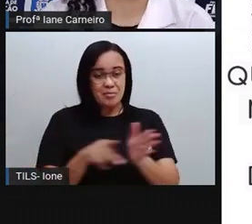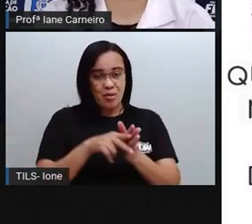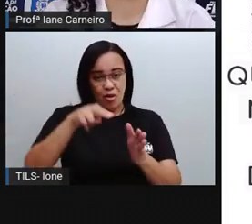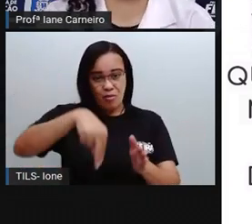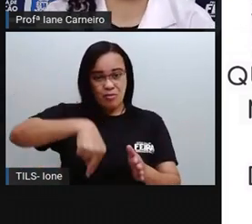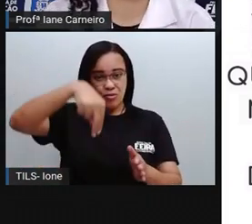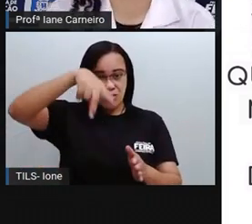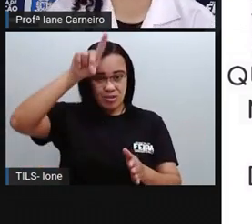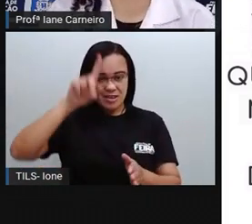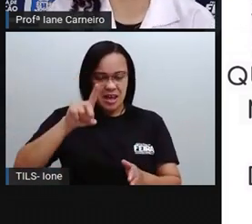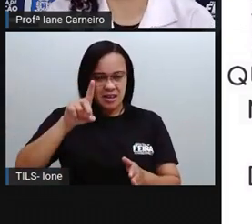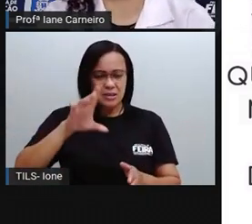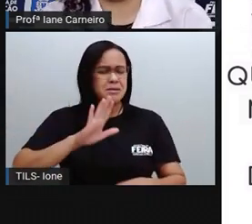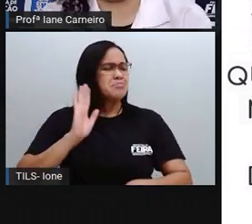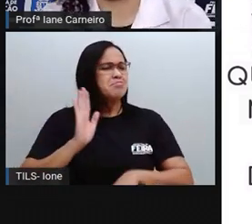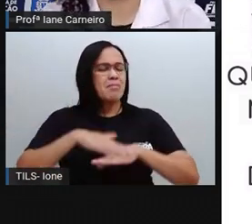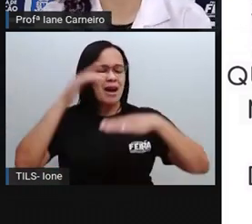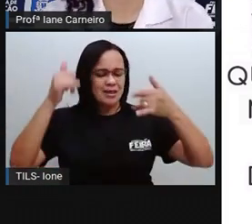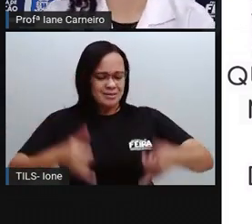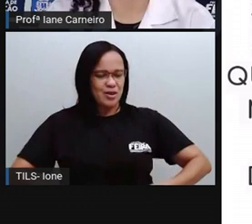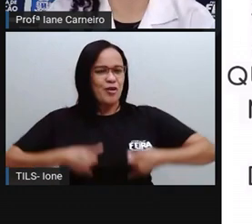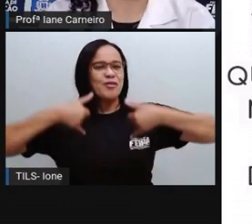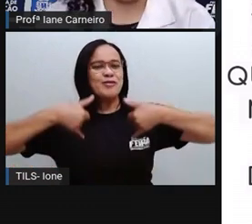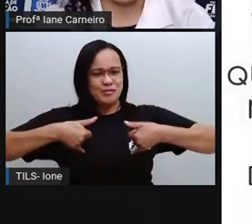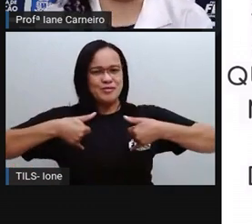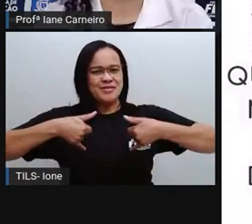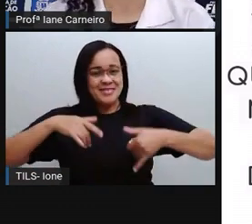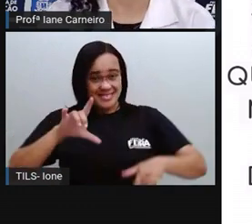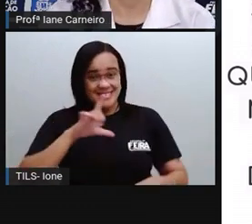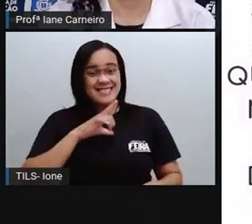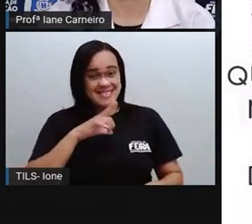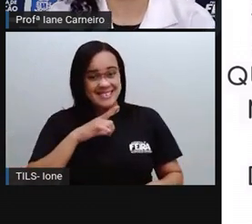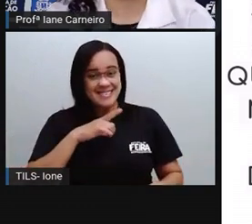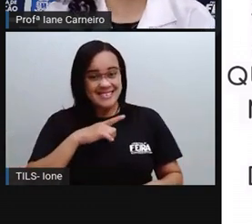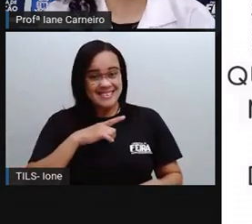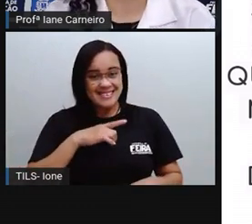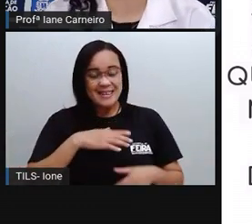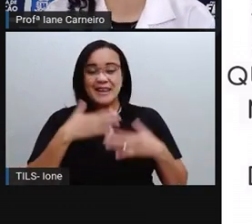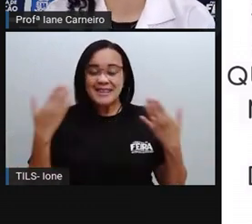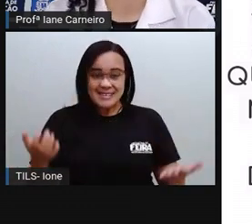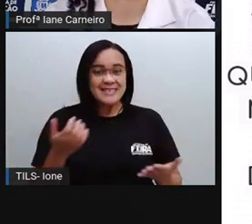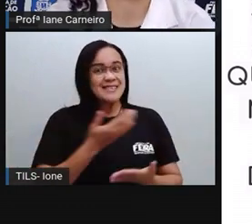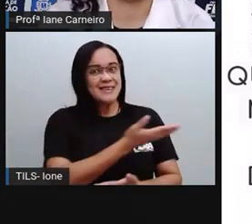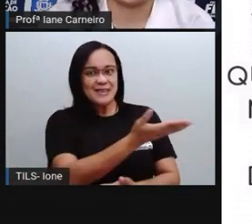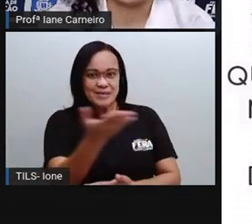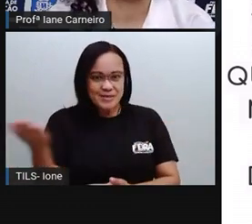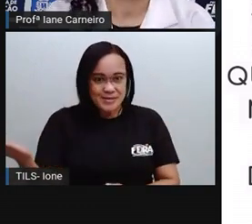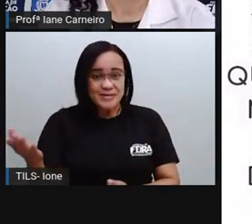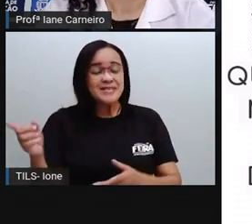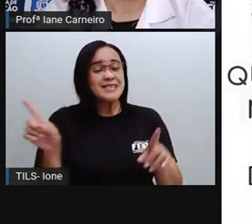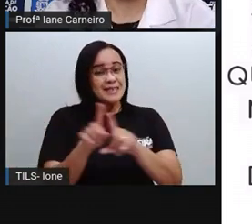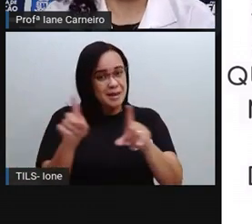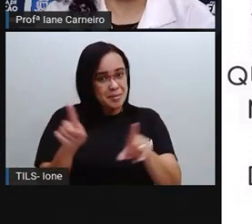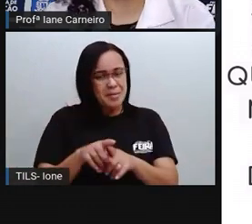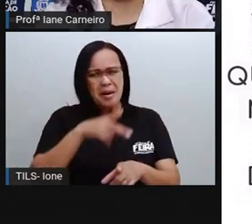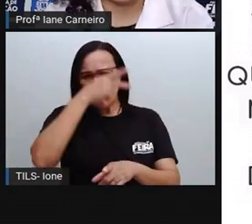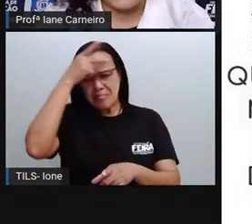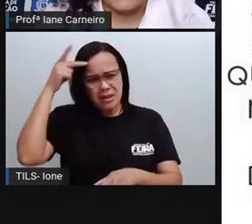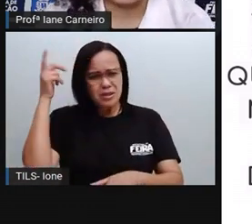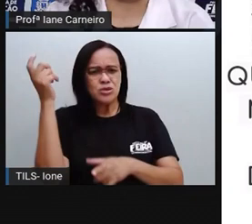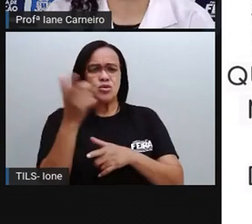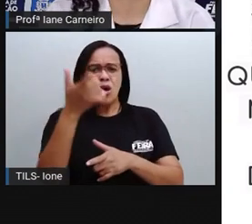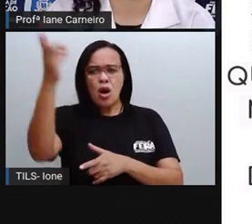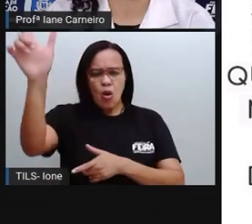mais a gente tem orgulho de ser, né? E que a gente possa, que outras pessoas de outras regiões, possam nos